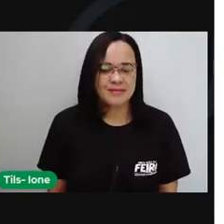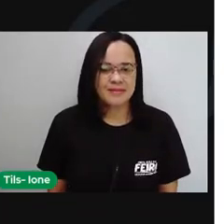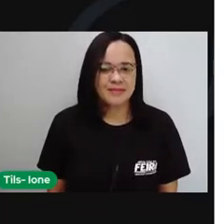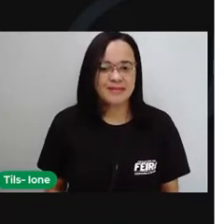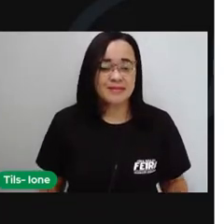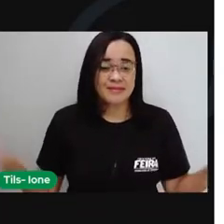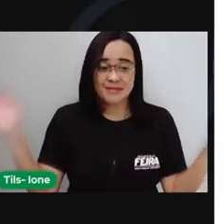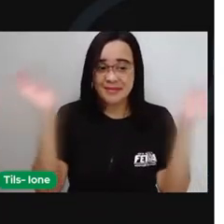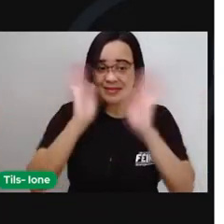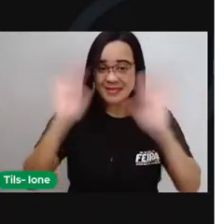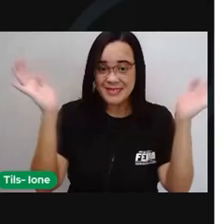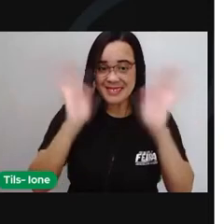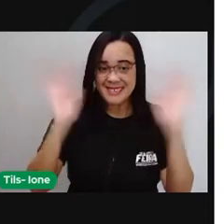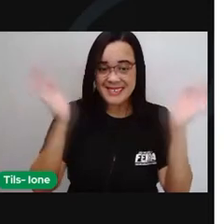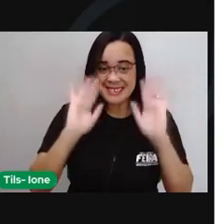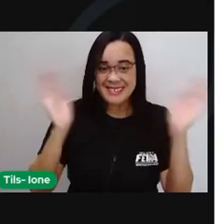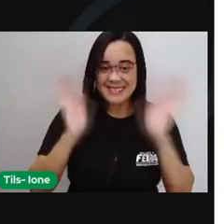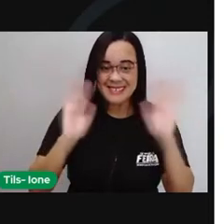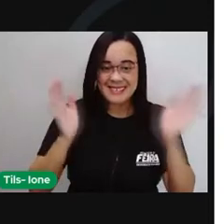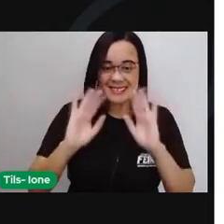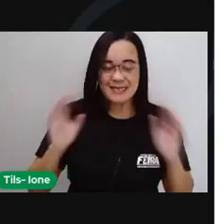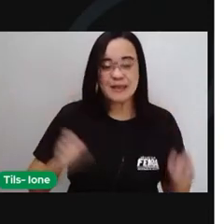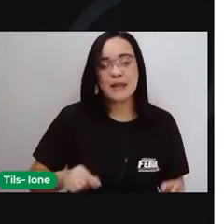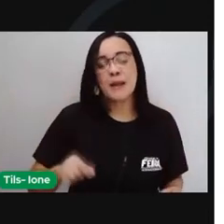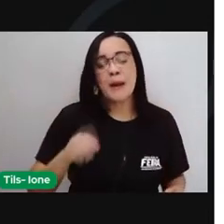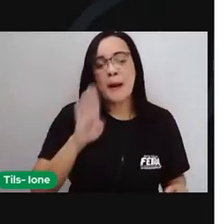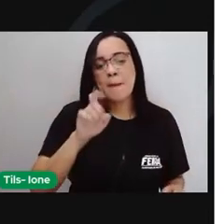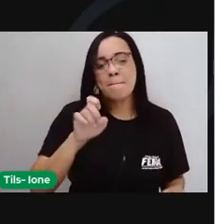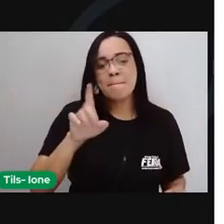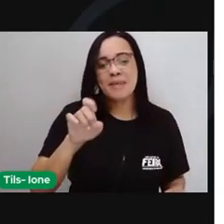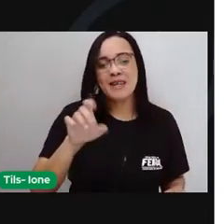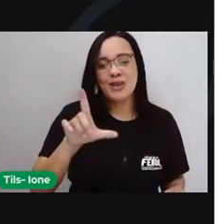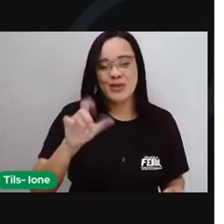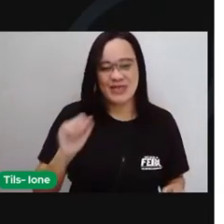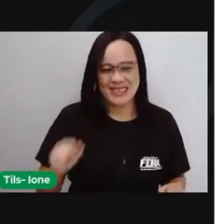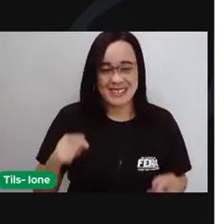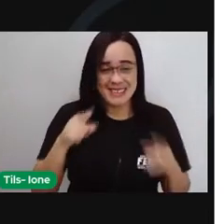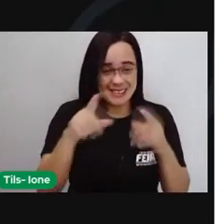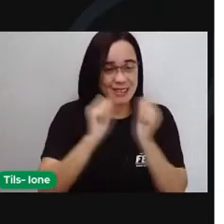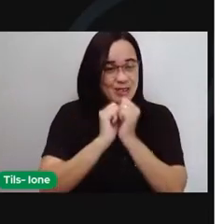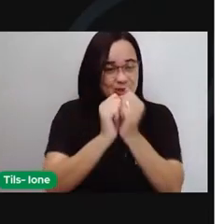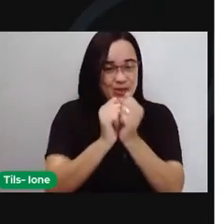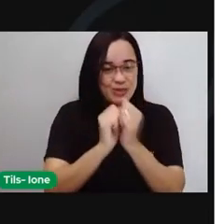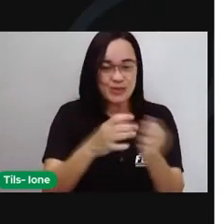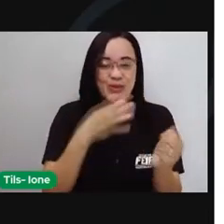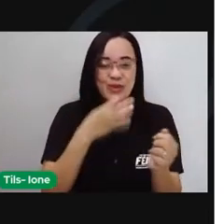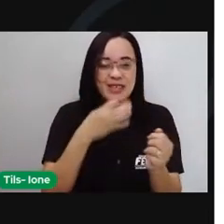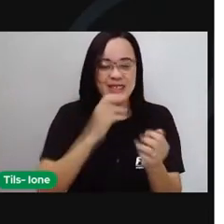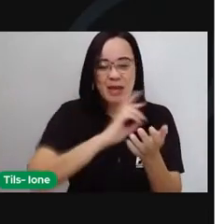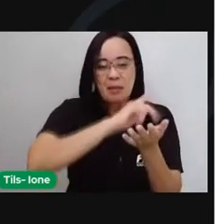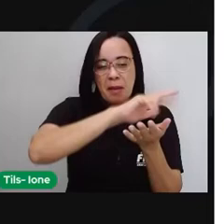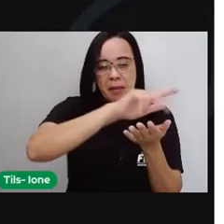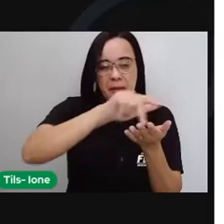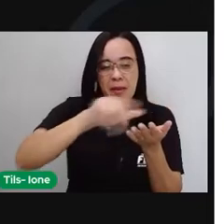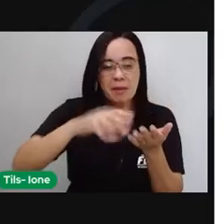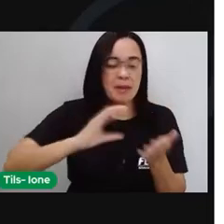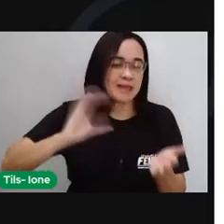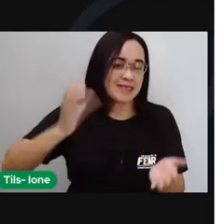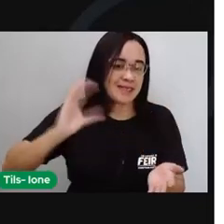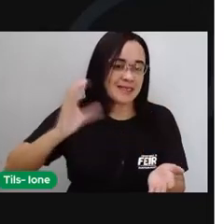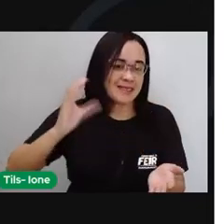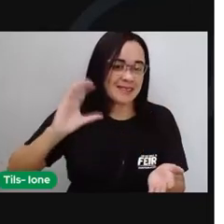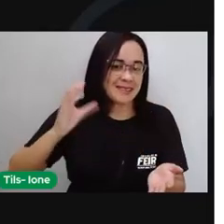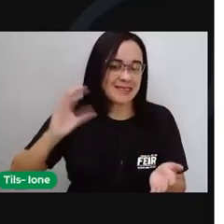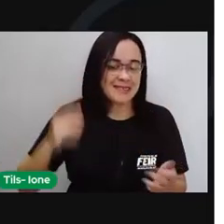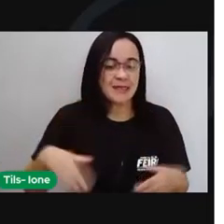Olá, pequenos cientistas! Eu sou o professor Bill Tyson, e juntos vamos conhecer diversas formas de ciência. Hoje,